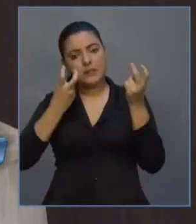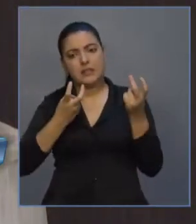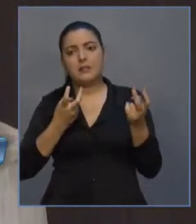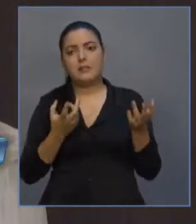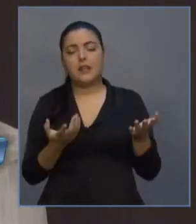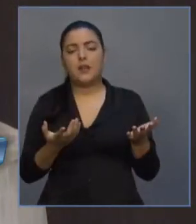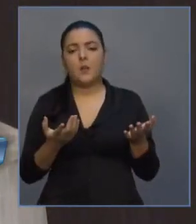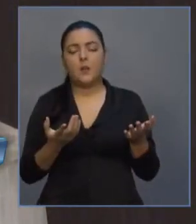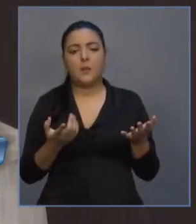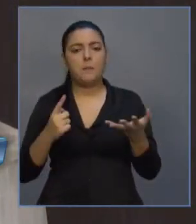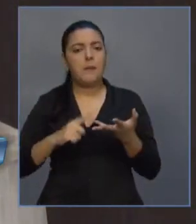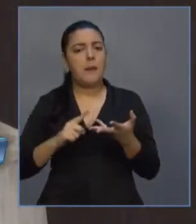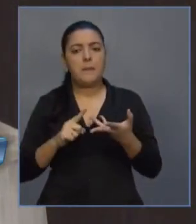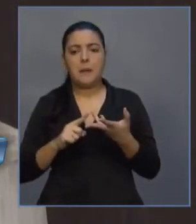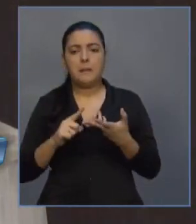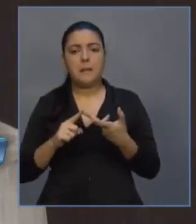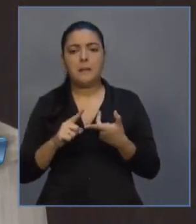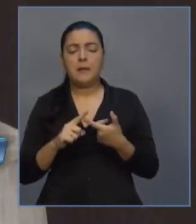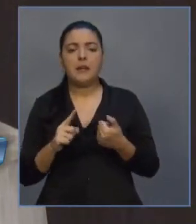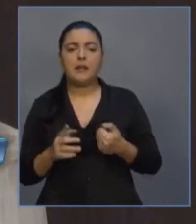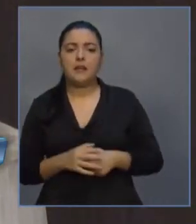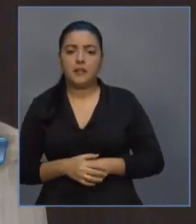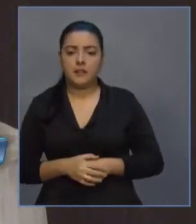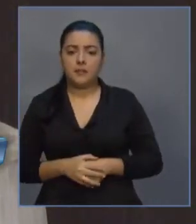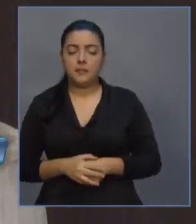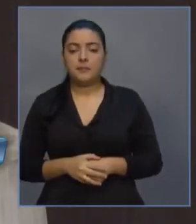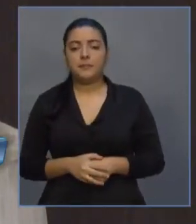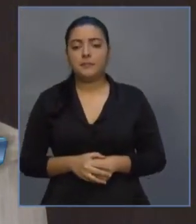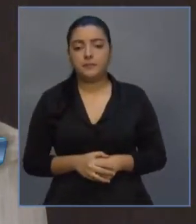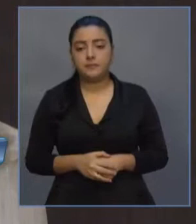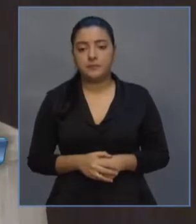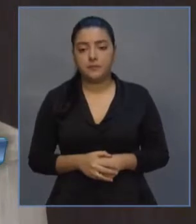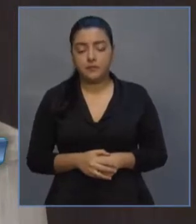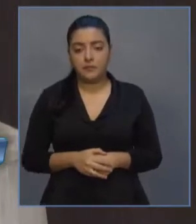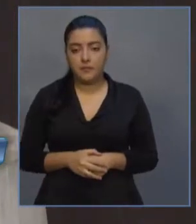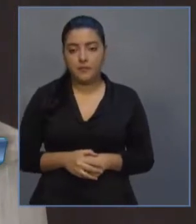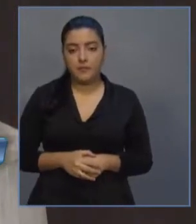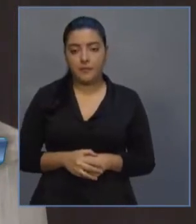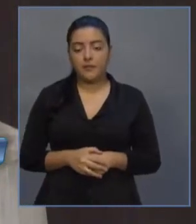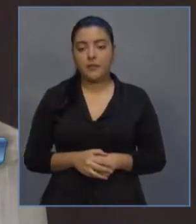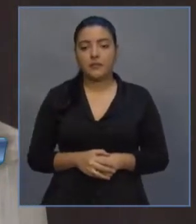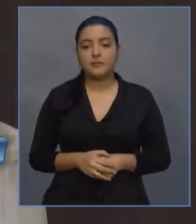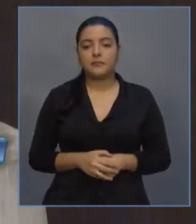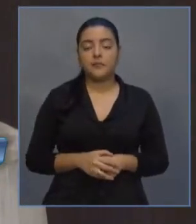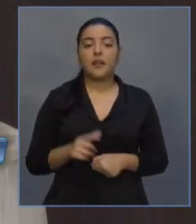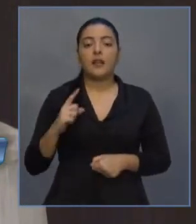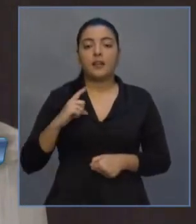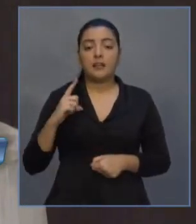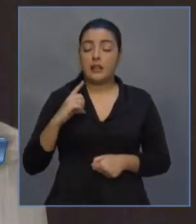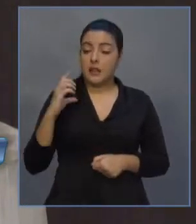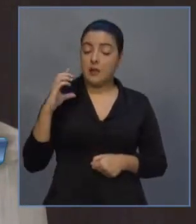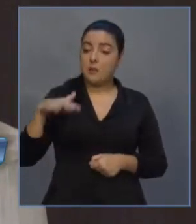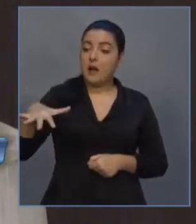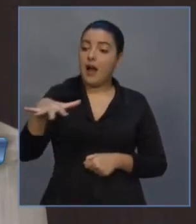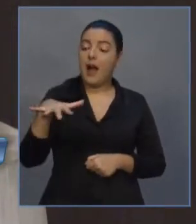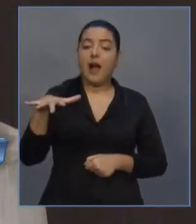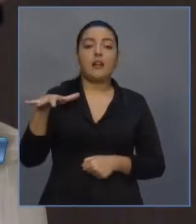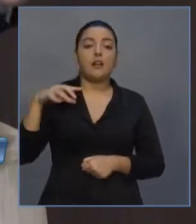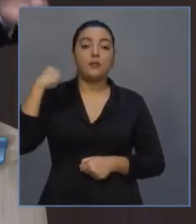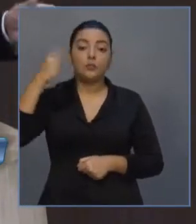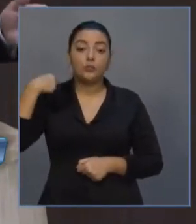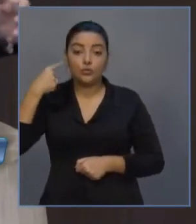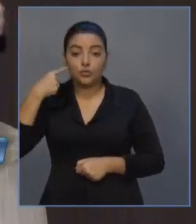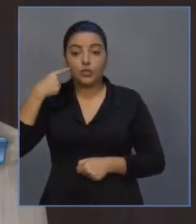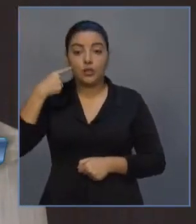Não é uma instância exata. Há uma ciência do direito, e o direito, ele,